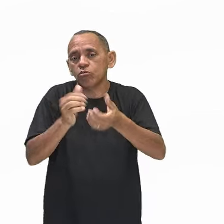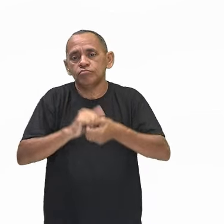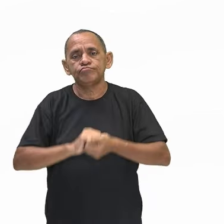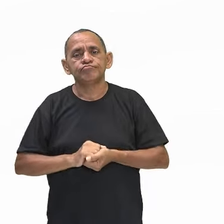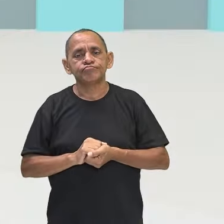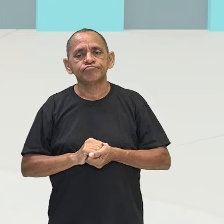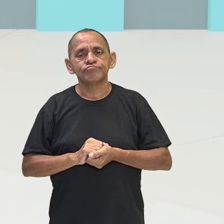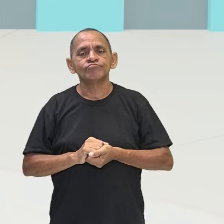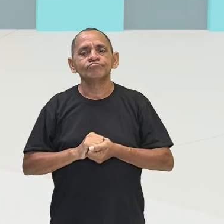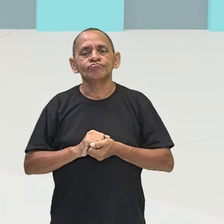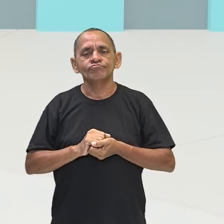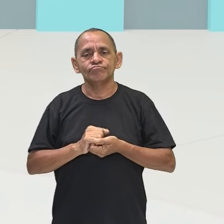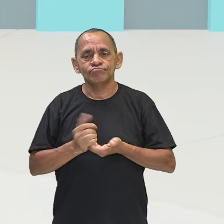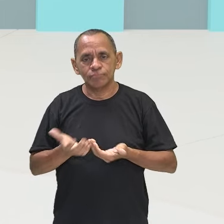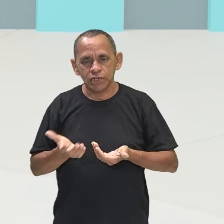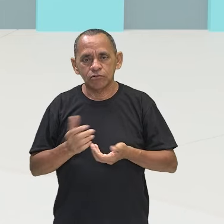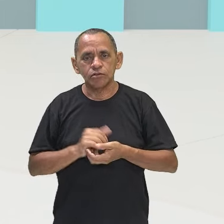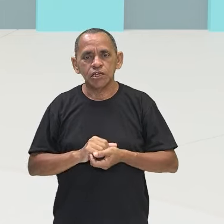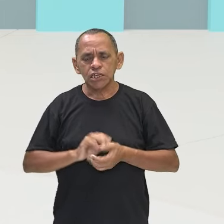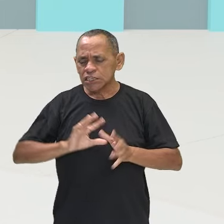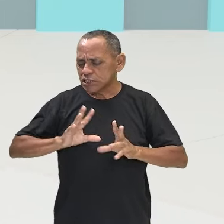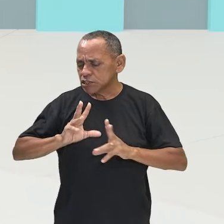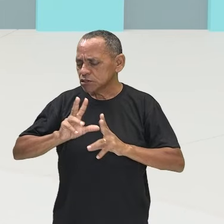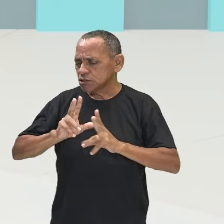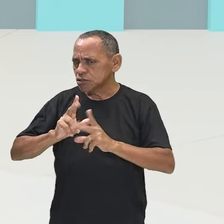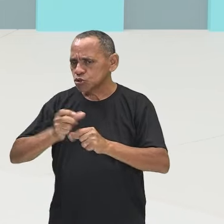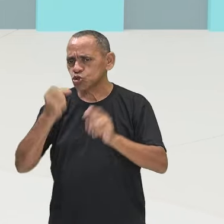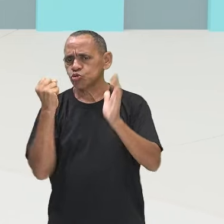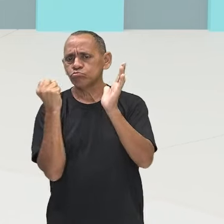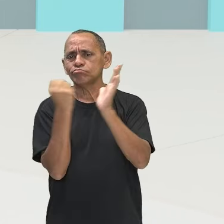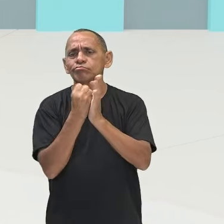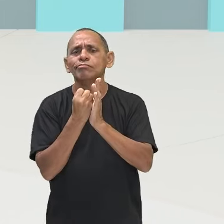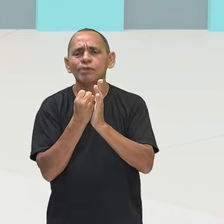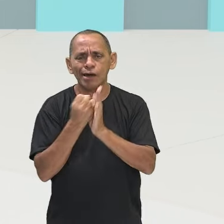certo? Então, tudo isso marca a cultura juvenil.